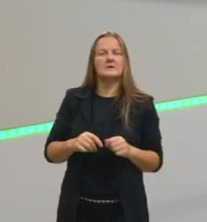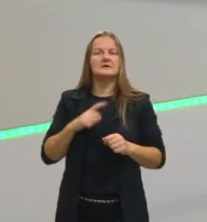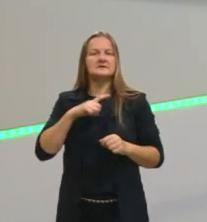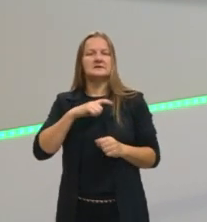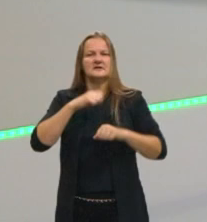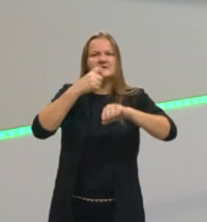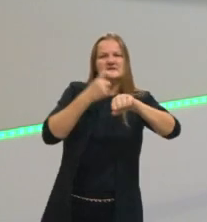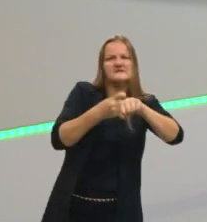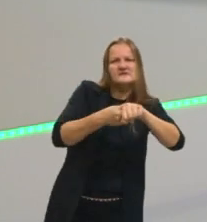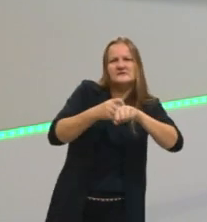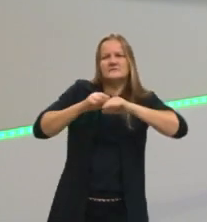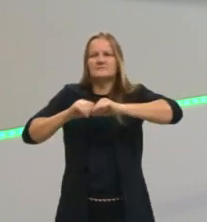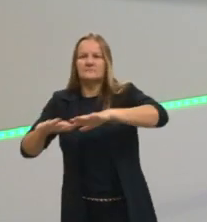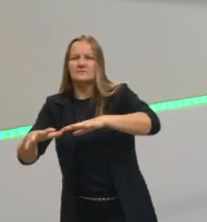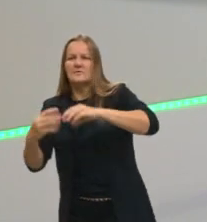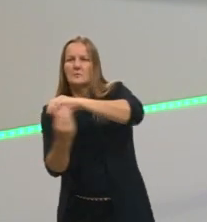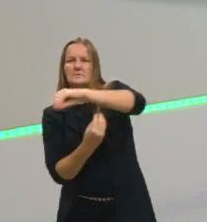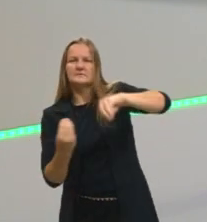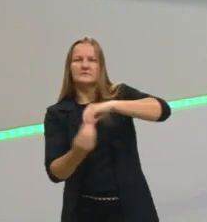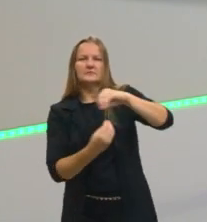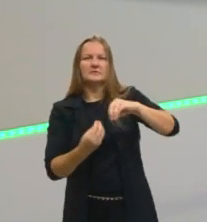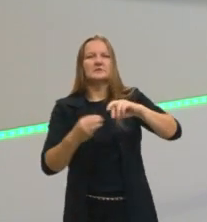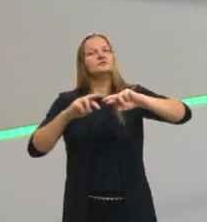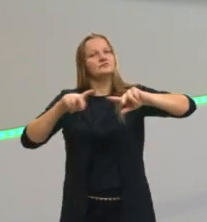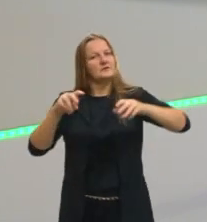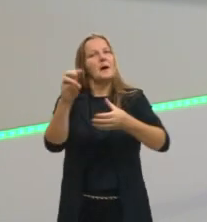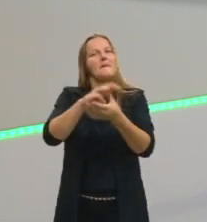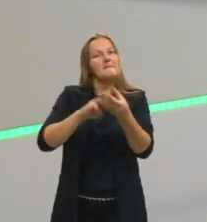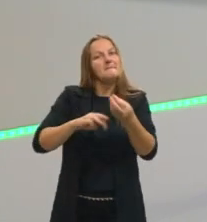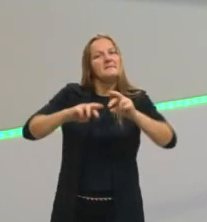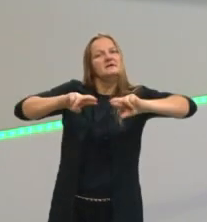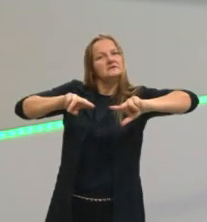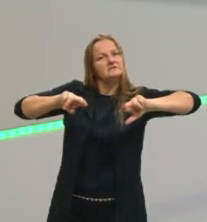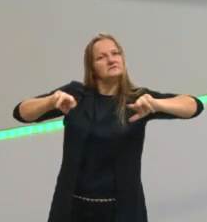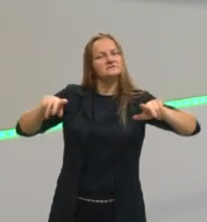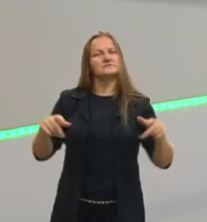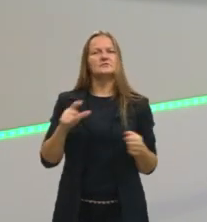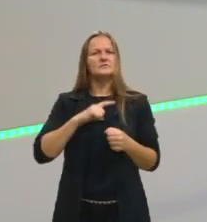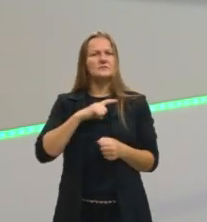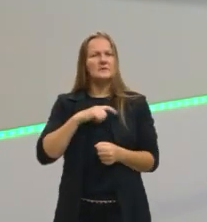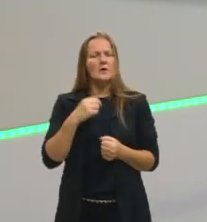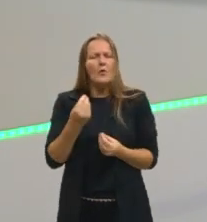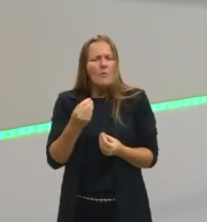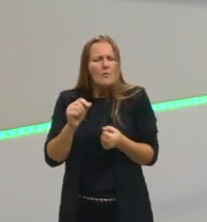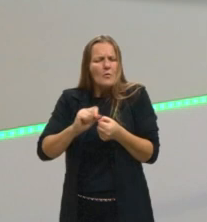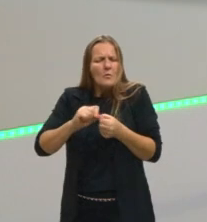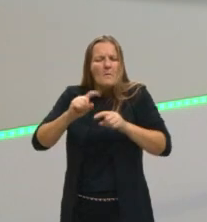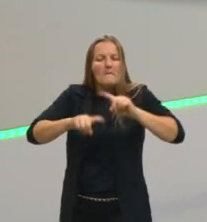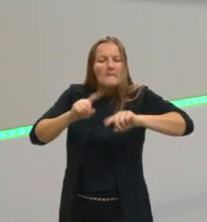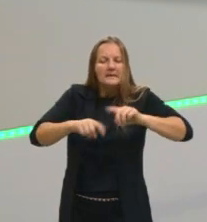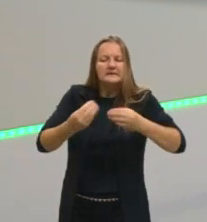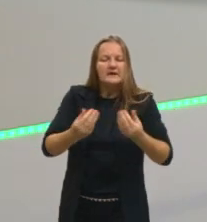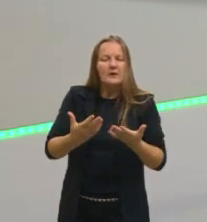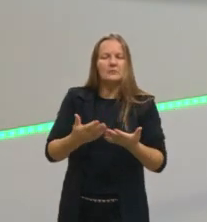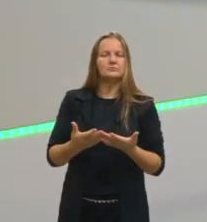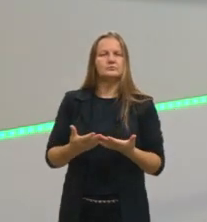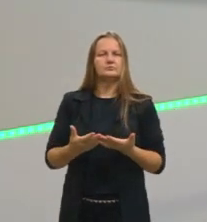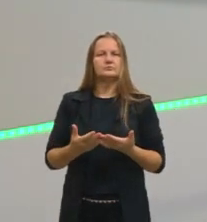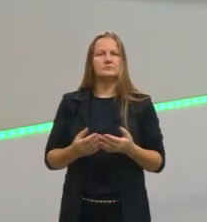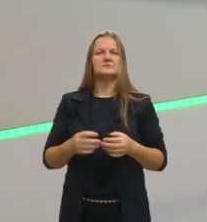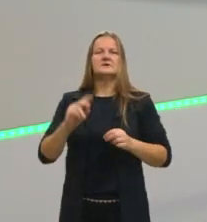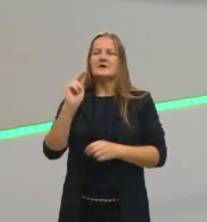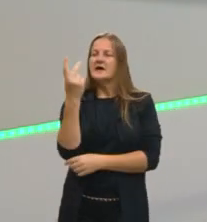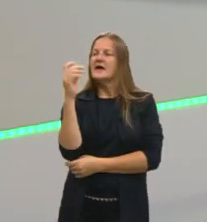mistura sólido-sólido, já são outros métodos. Então, é importante saber o estado físico dessas misturas, se é